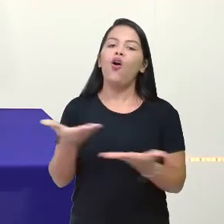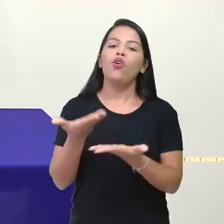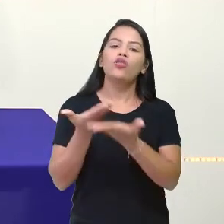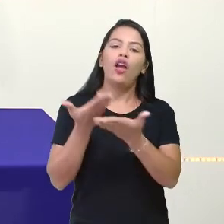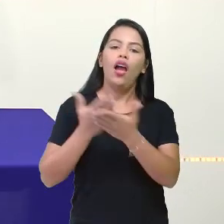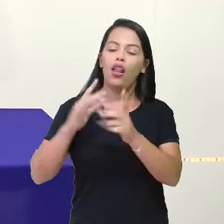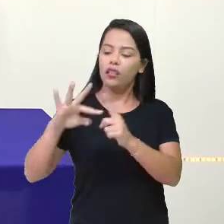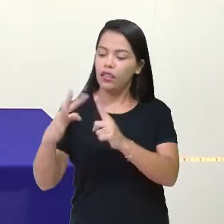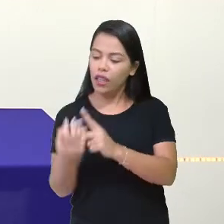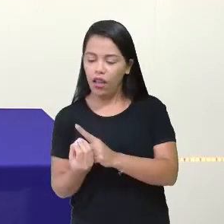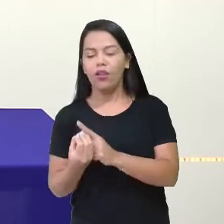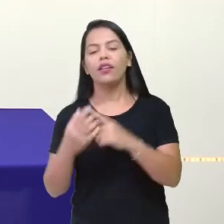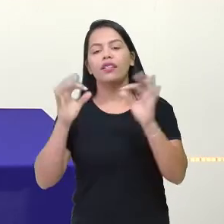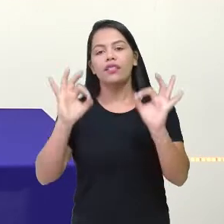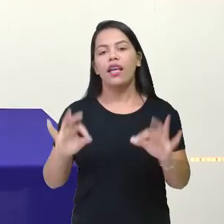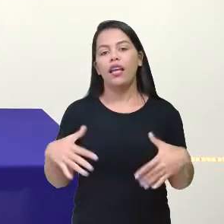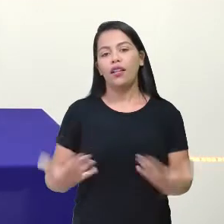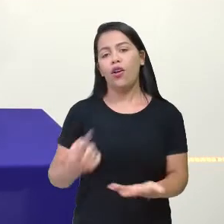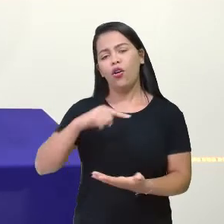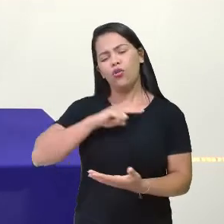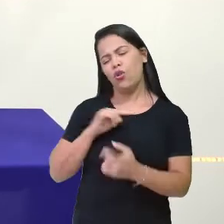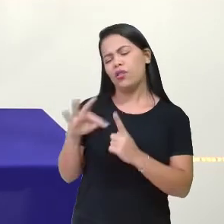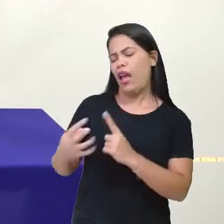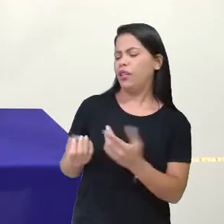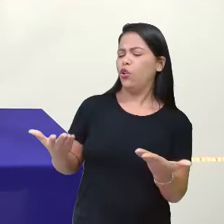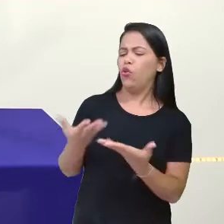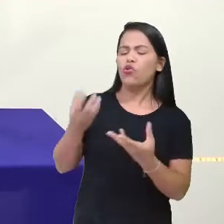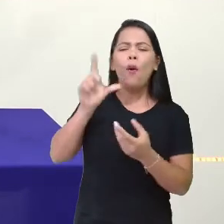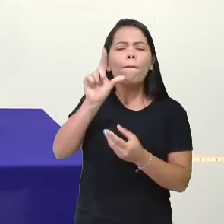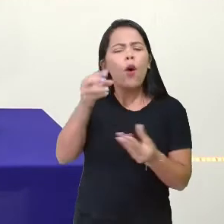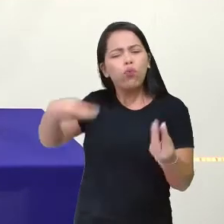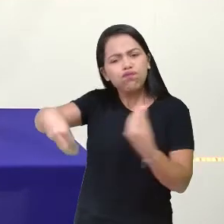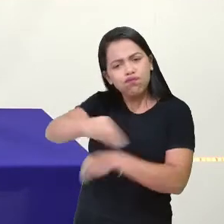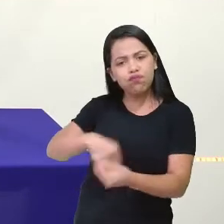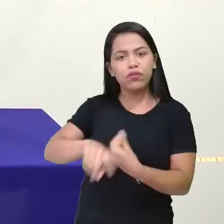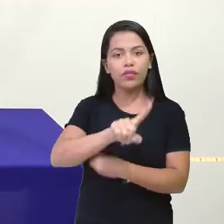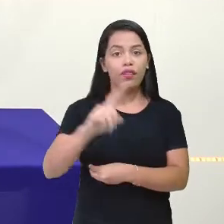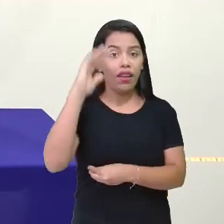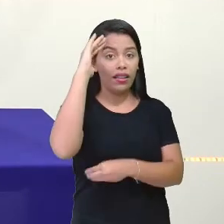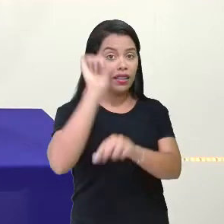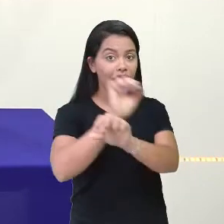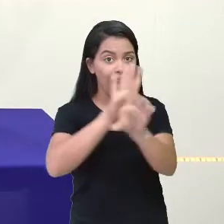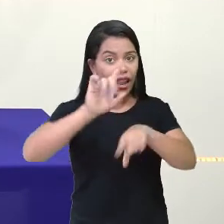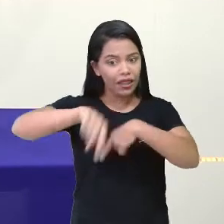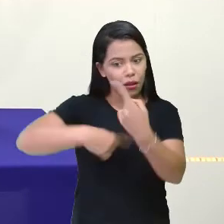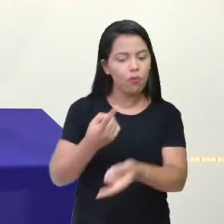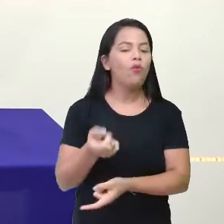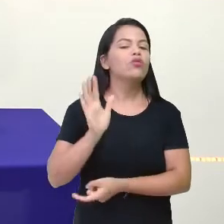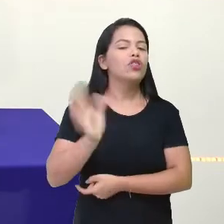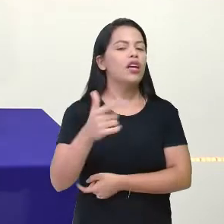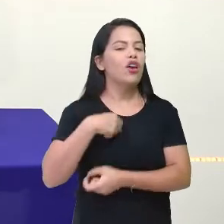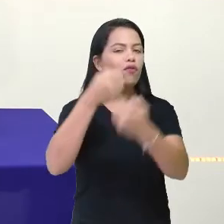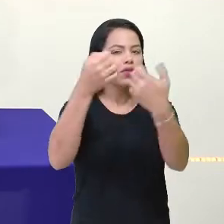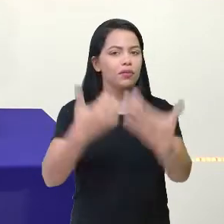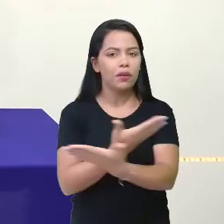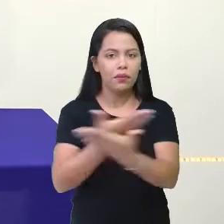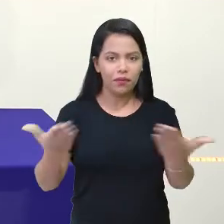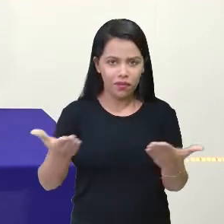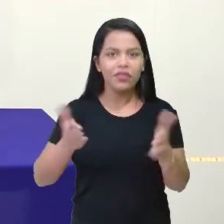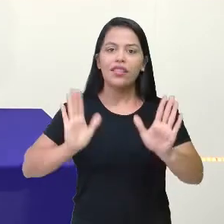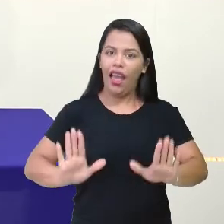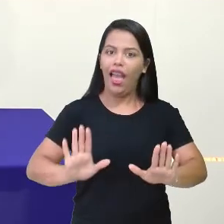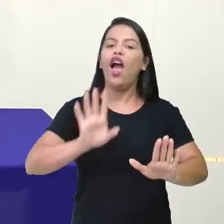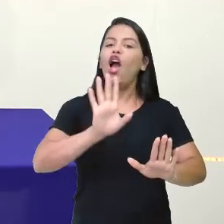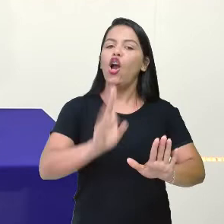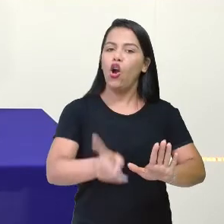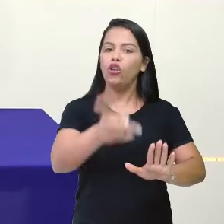Sandra Duarte. Agora a nossa arte de hoje é um pouquinho misturada, sabe? Vocês vão entender porque daqui a pouco eu vou explicar para vocês. Fica por aí,